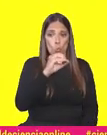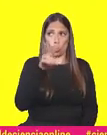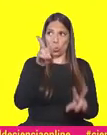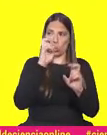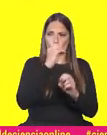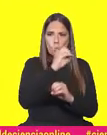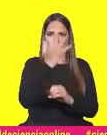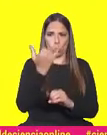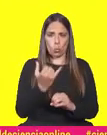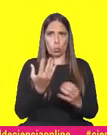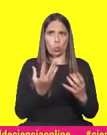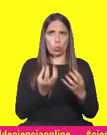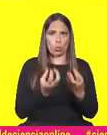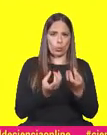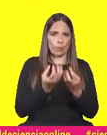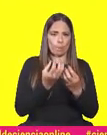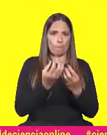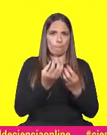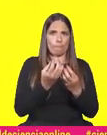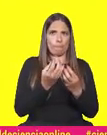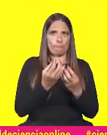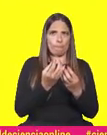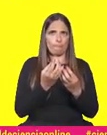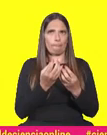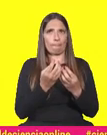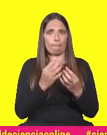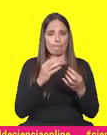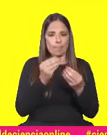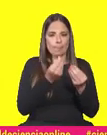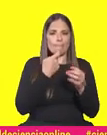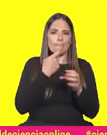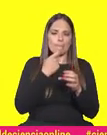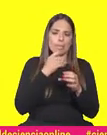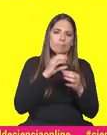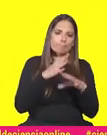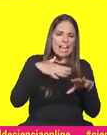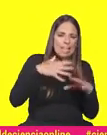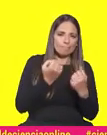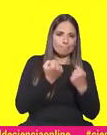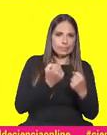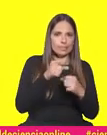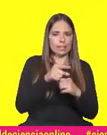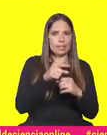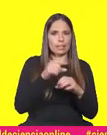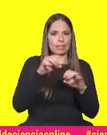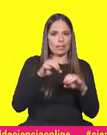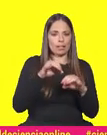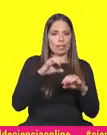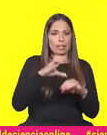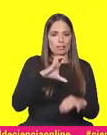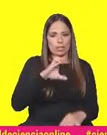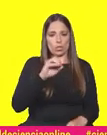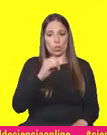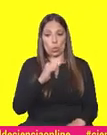cálcio, formavam a malha cristalina da calcite, que é o mineral que constitui os marmos, são libertados sob a forma de dióxido de carbono.